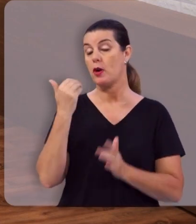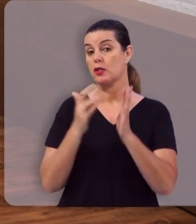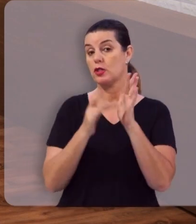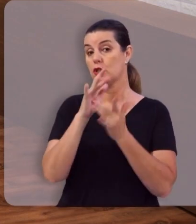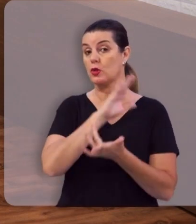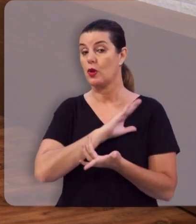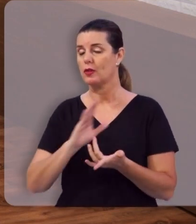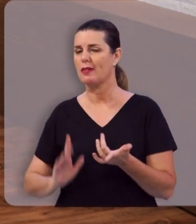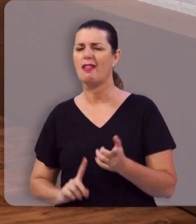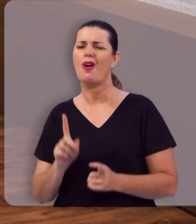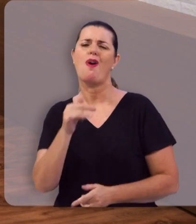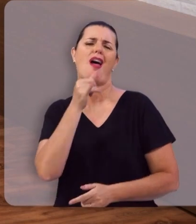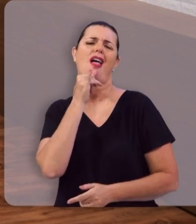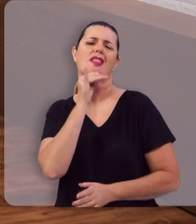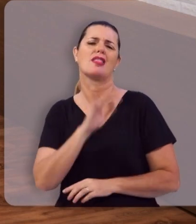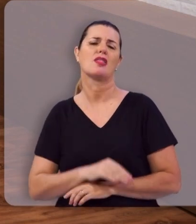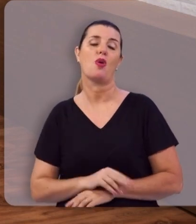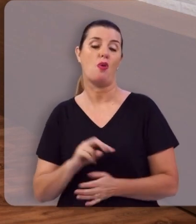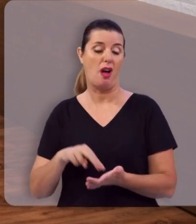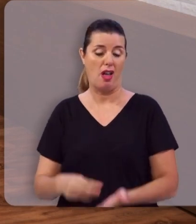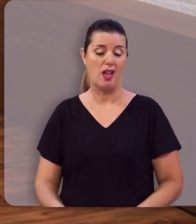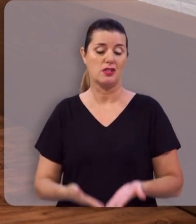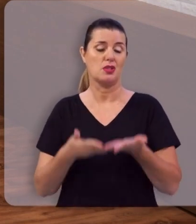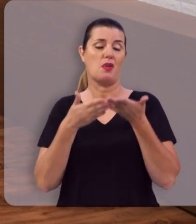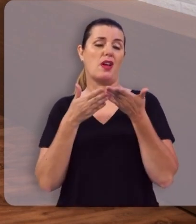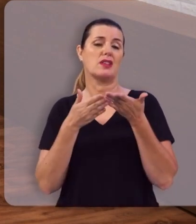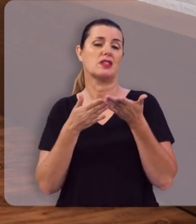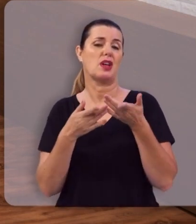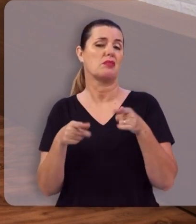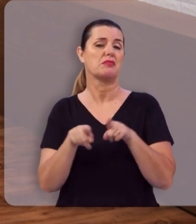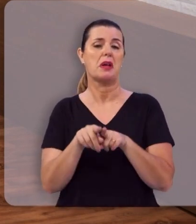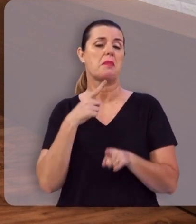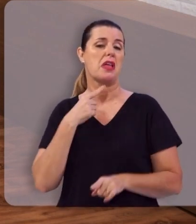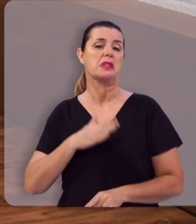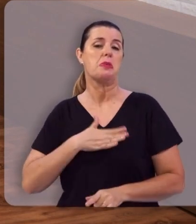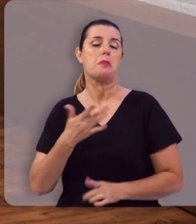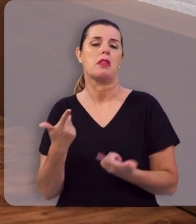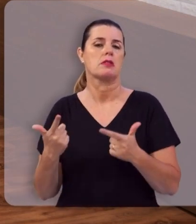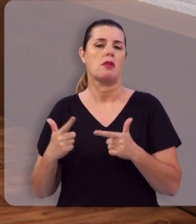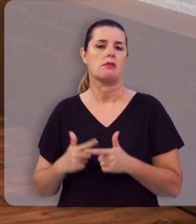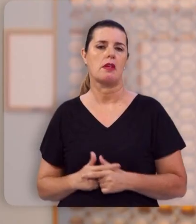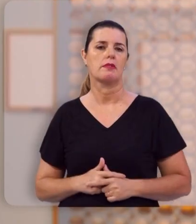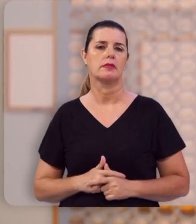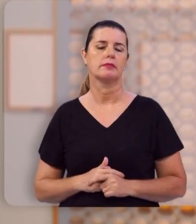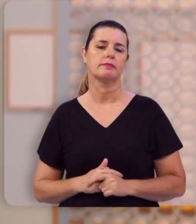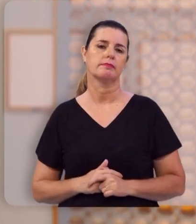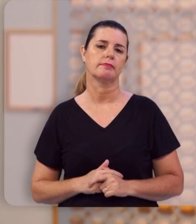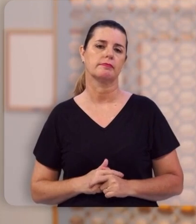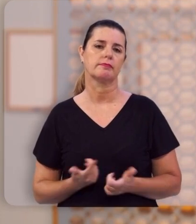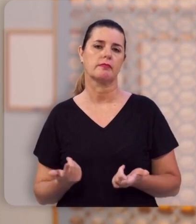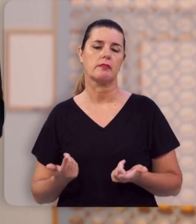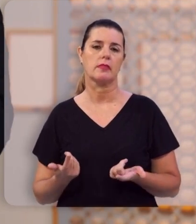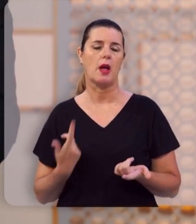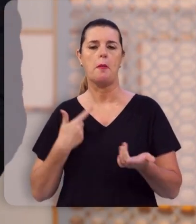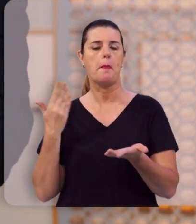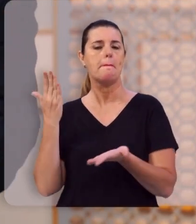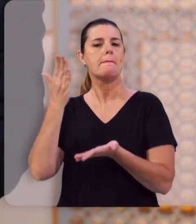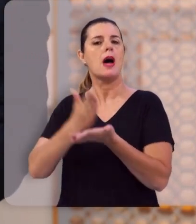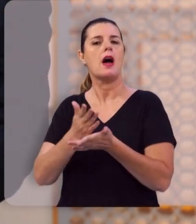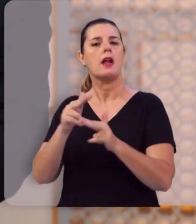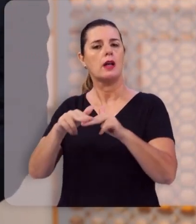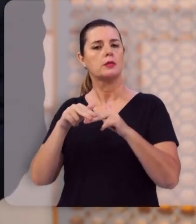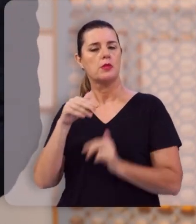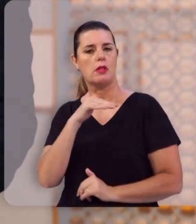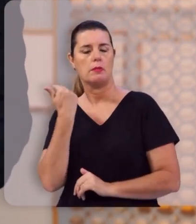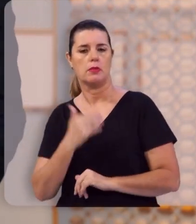Cristo não foi um acidente, e a ressurreição de Cristo, não foi uma surpresa. Ele não foi retido pela morte,